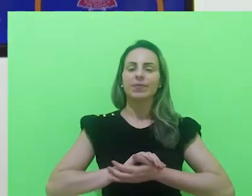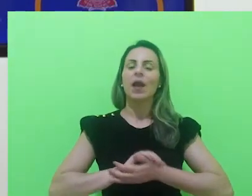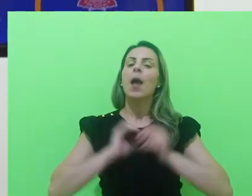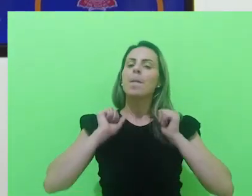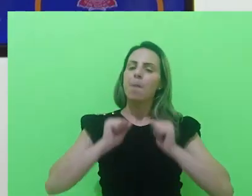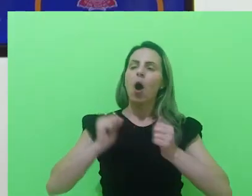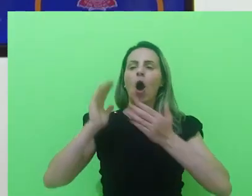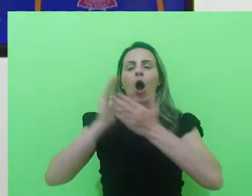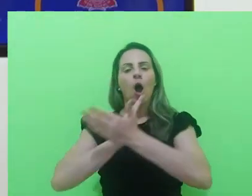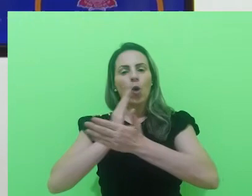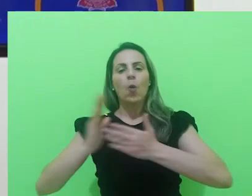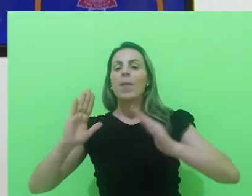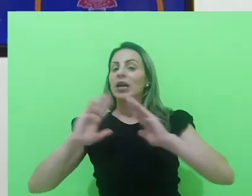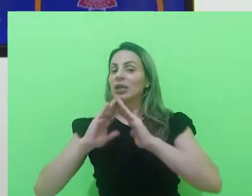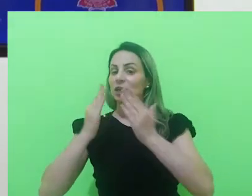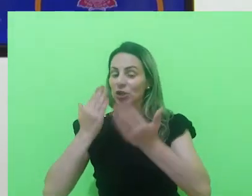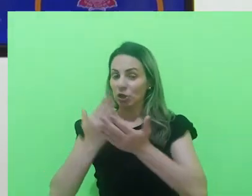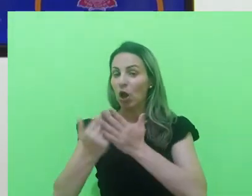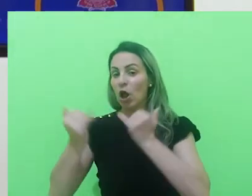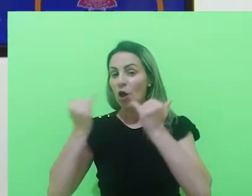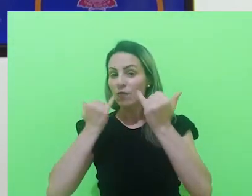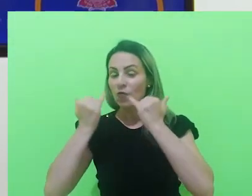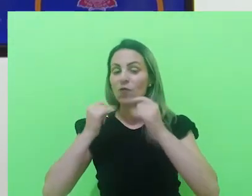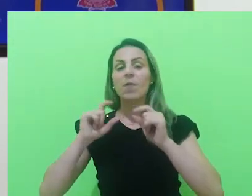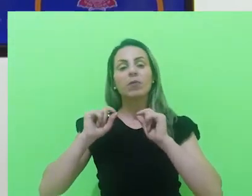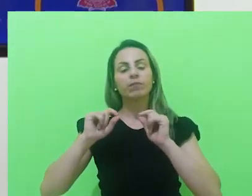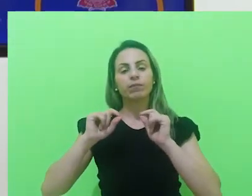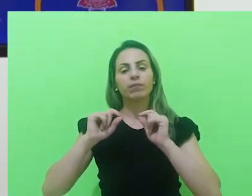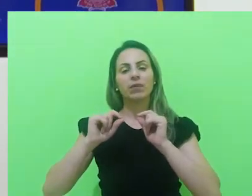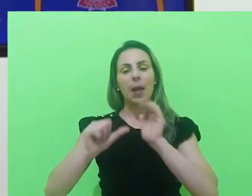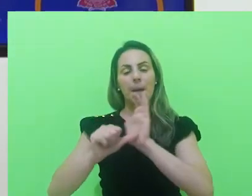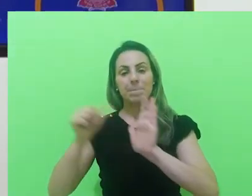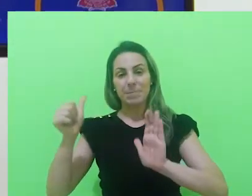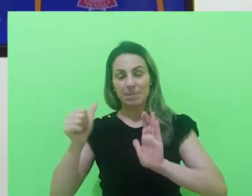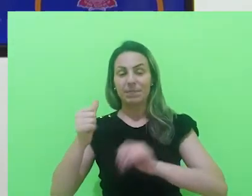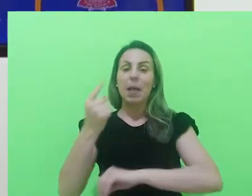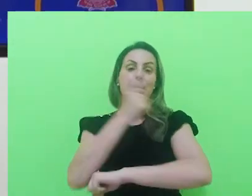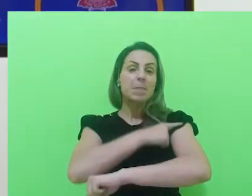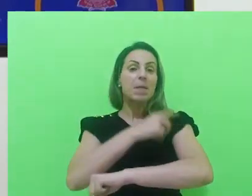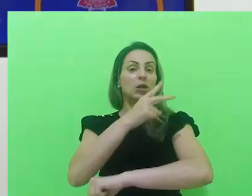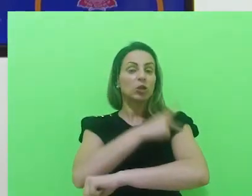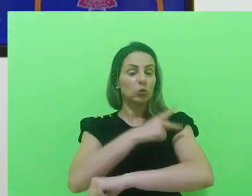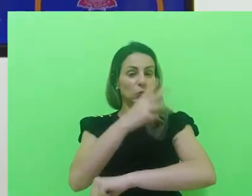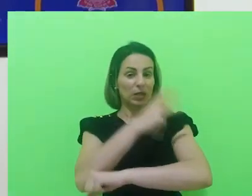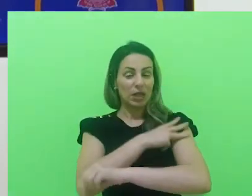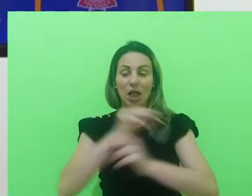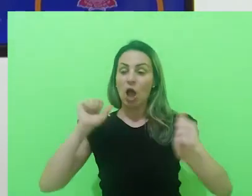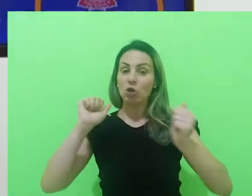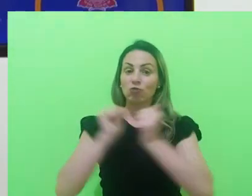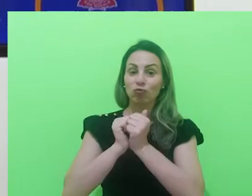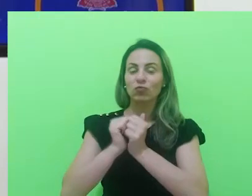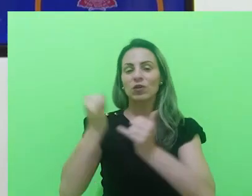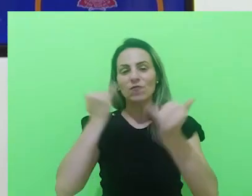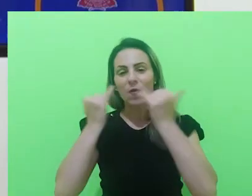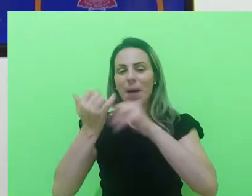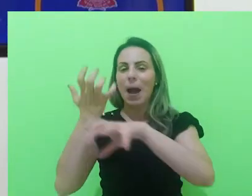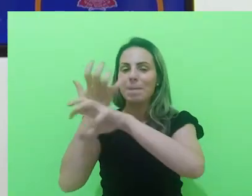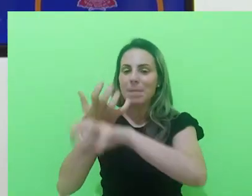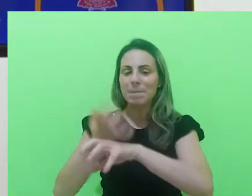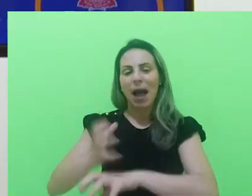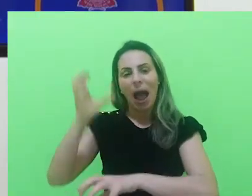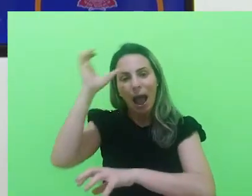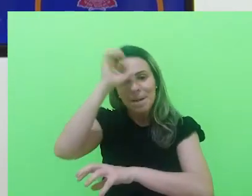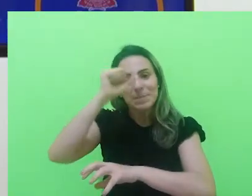que algumas escolas, esses itinerários sejam multisseriados. Então, primeiro, segundo e terceiro, façam alguns itinerários juntos, para que o